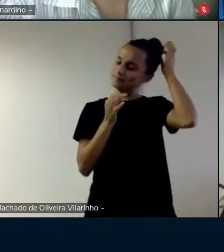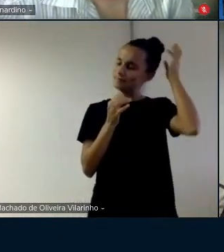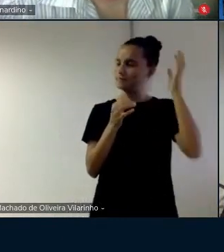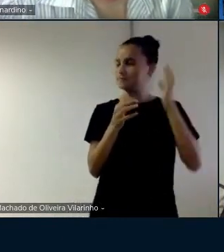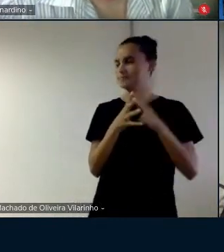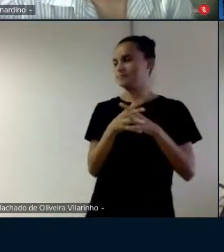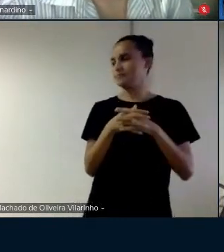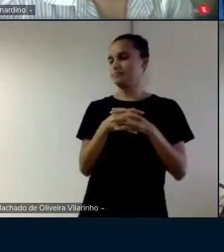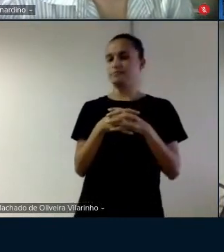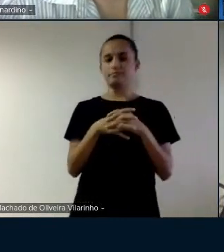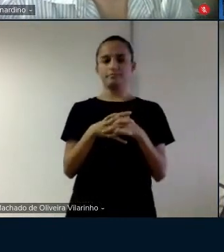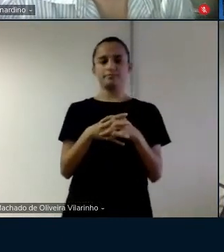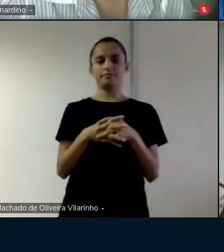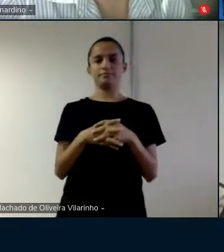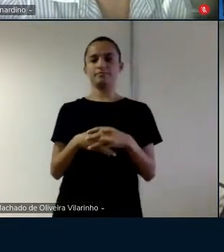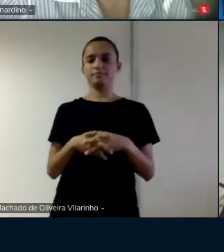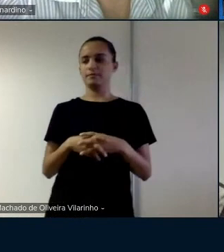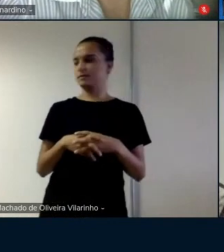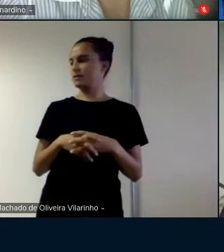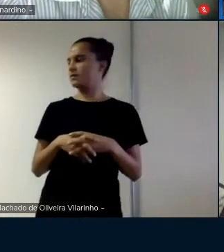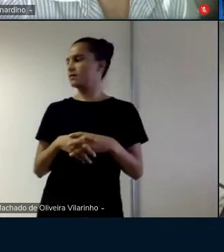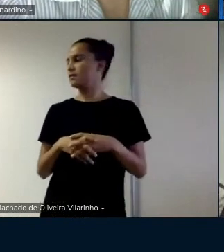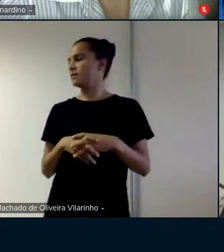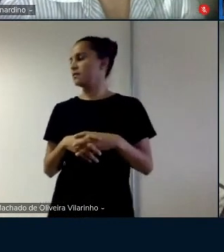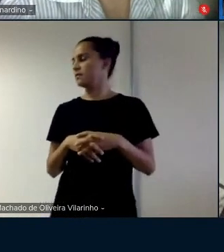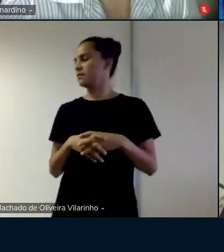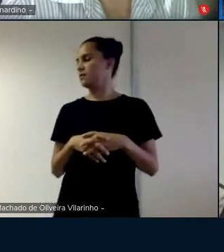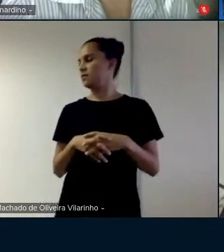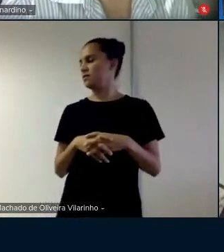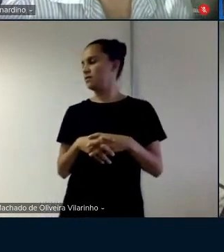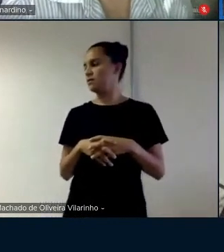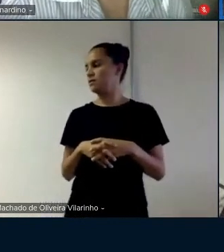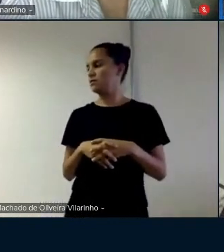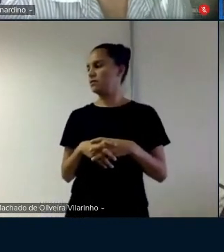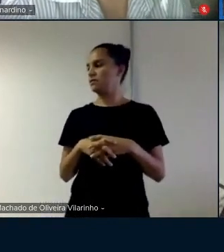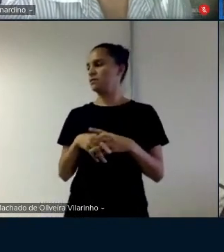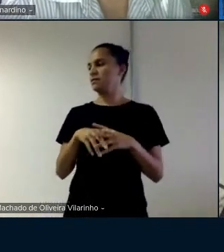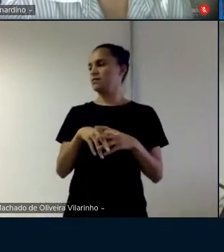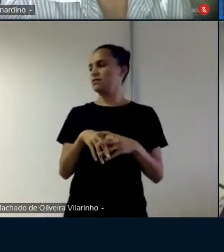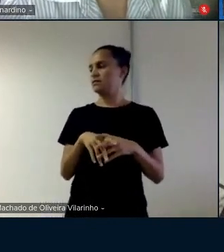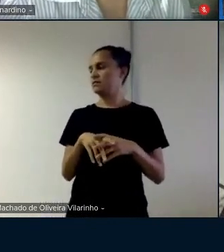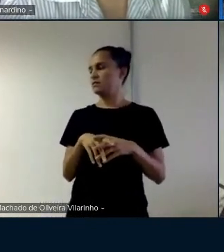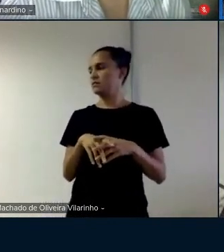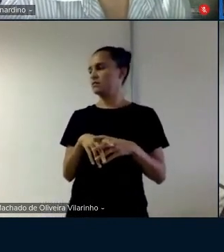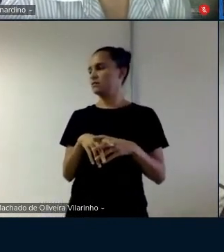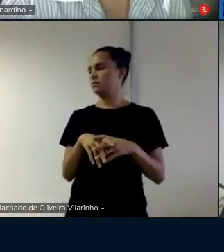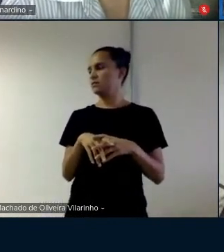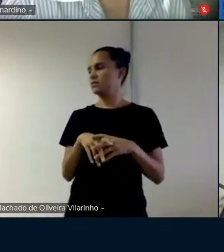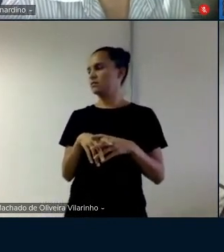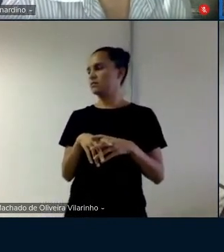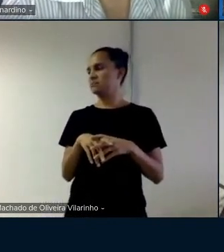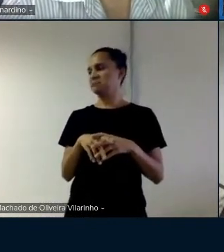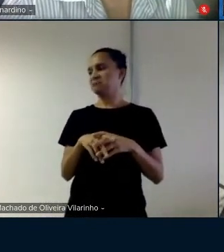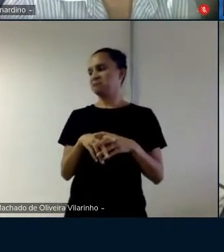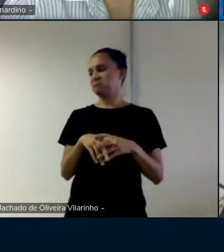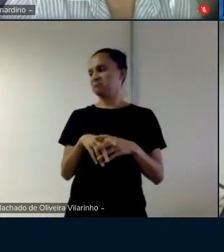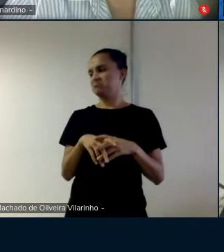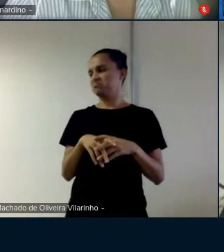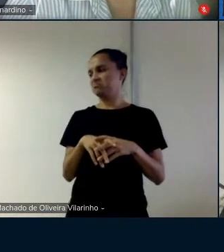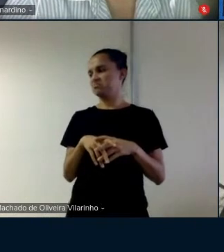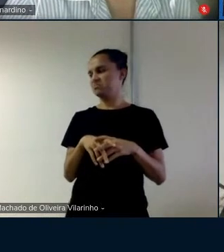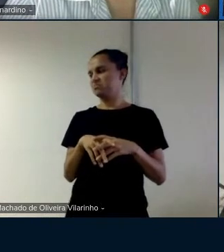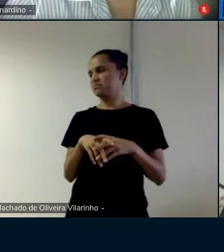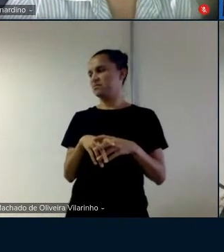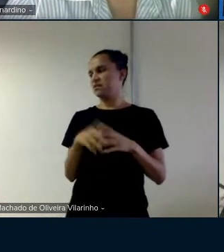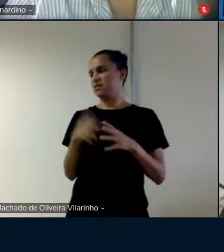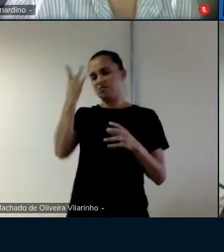ou se tivesse conseguido o padrão dor heroísta ou eiro dor e isto não sei por algum